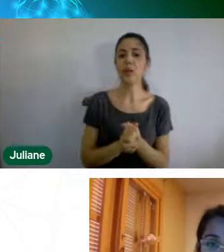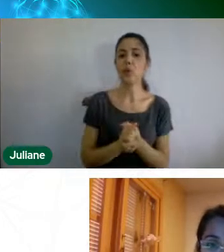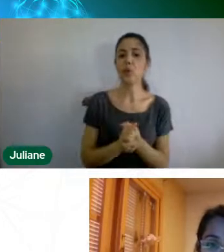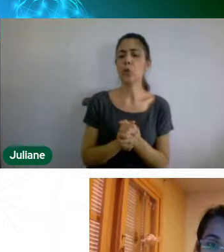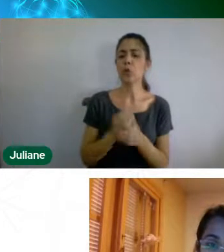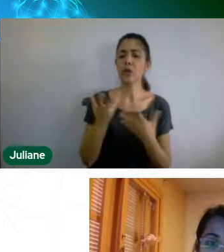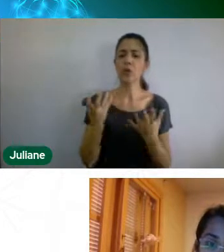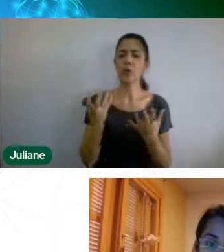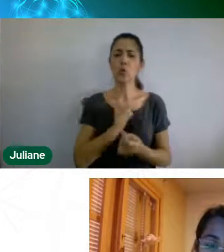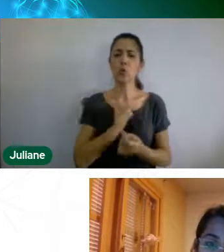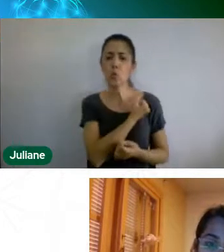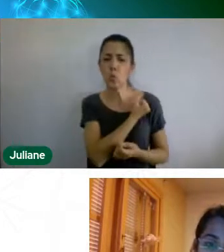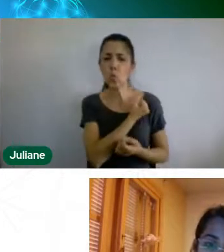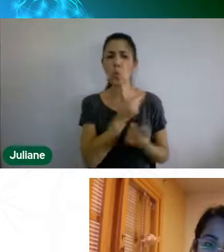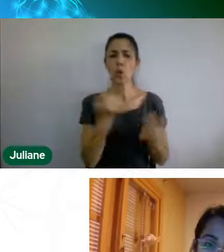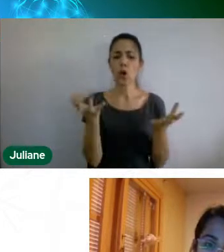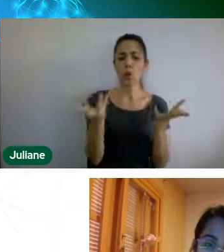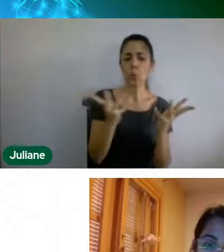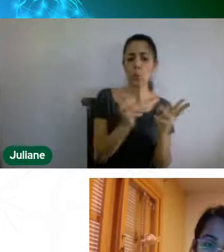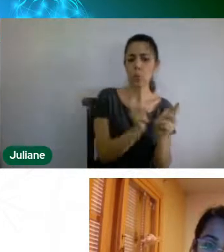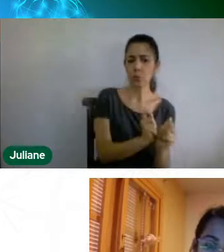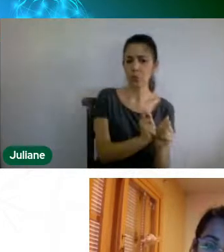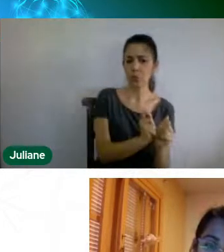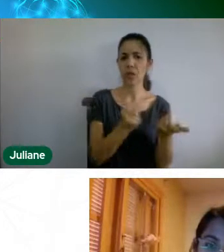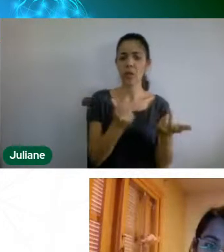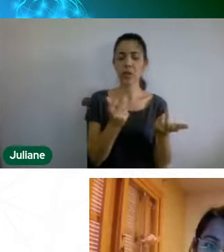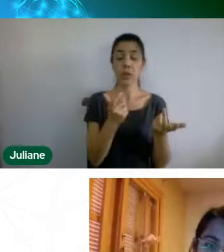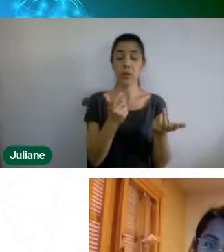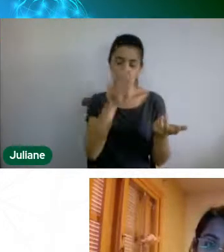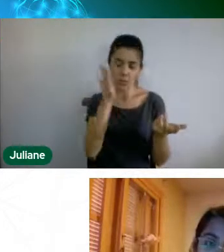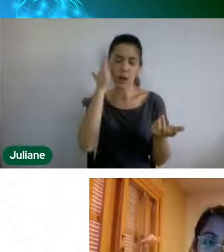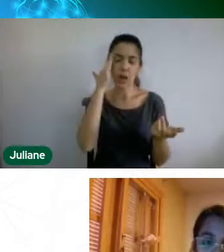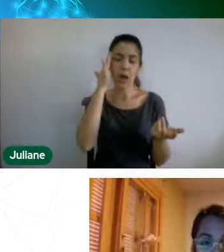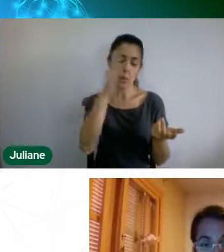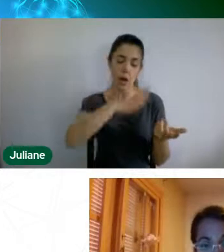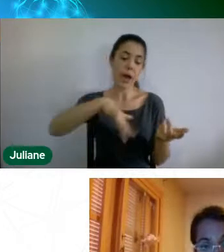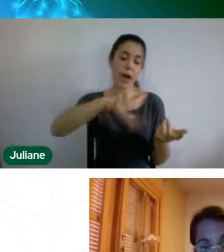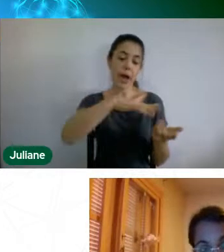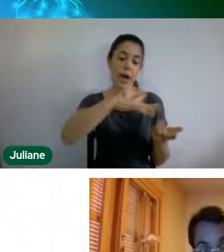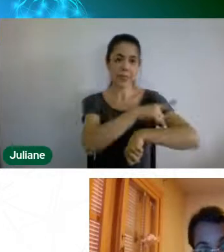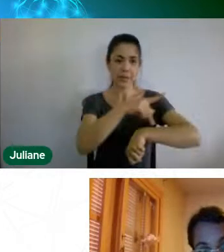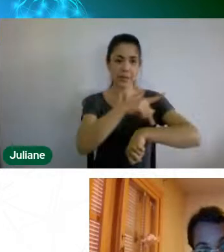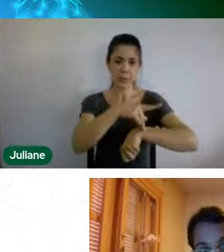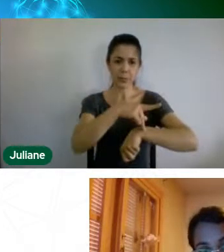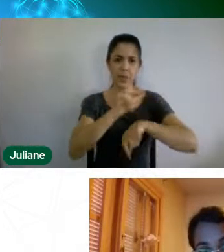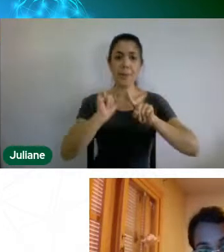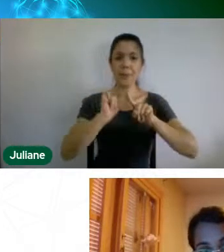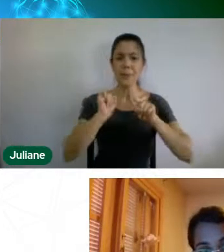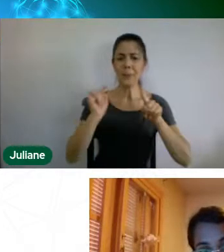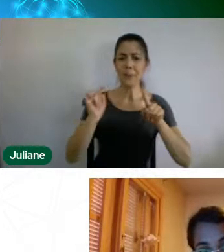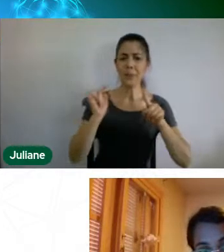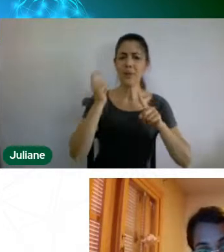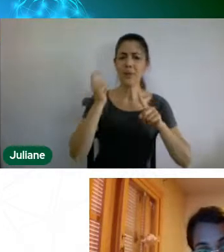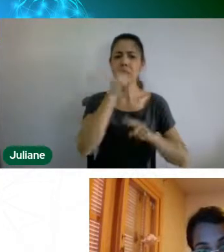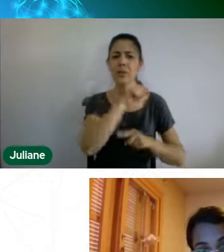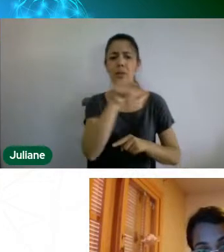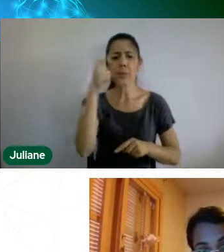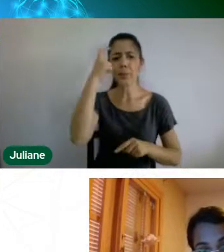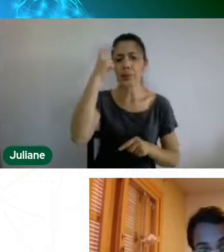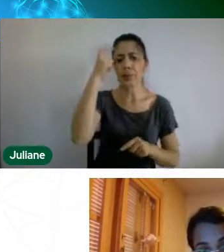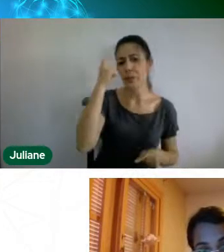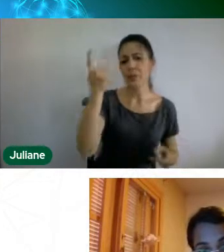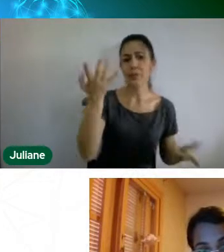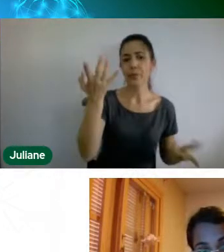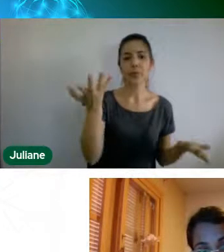queria, é claro, é uma área de pedagogia, mas o que vocês pensam, talvez, em questionários, de ver como